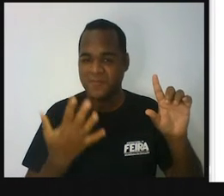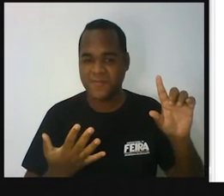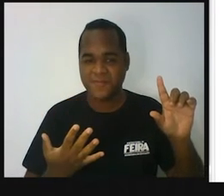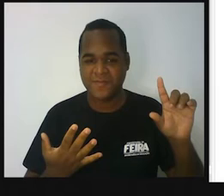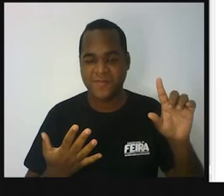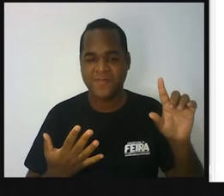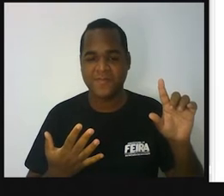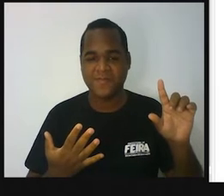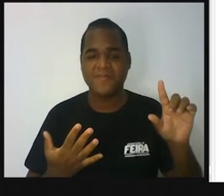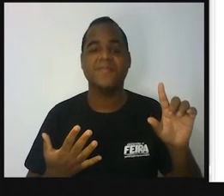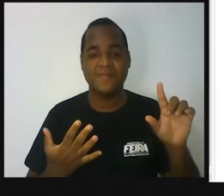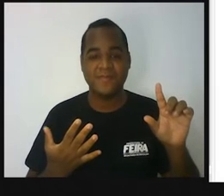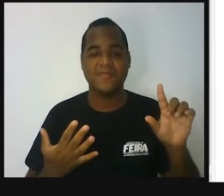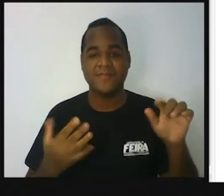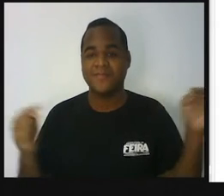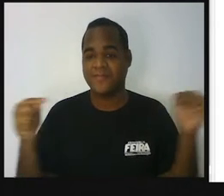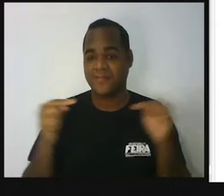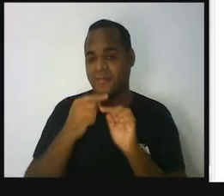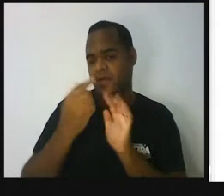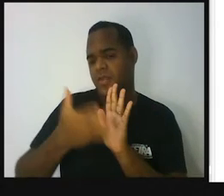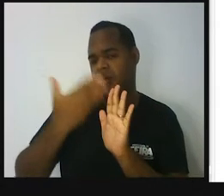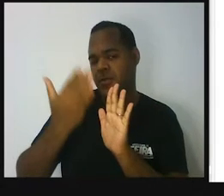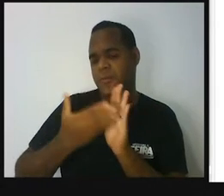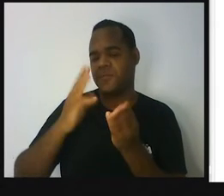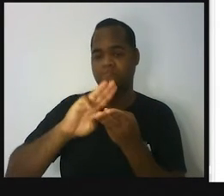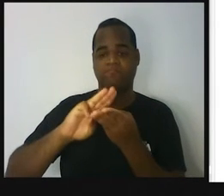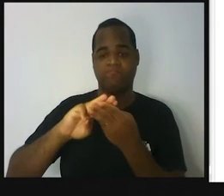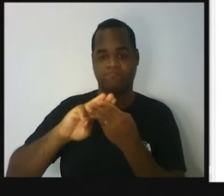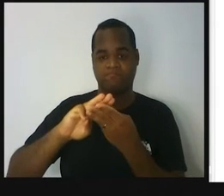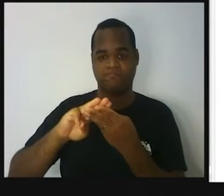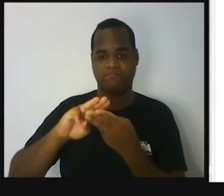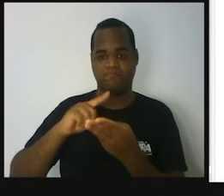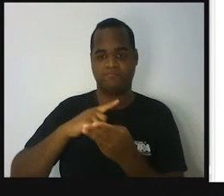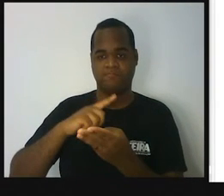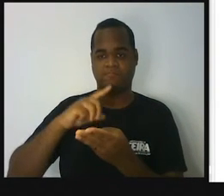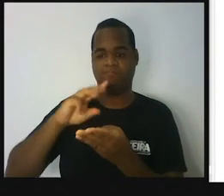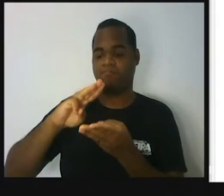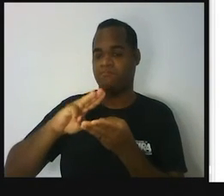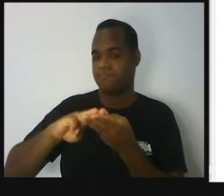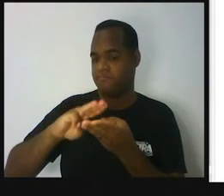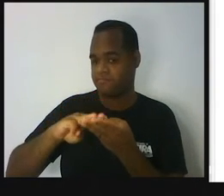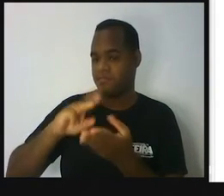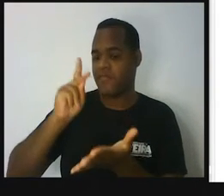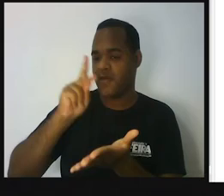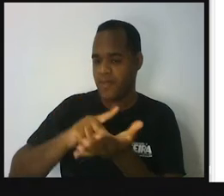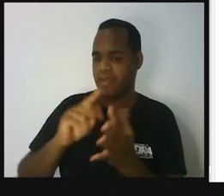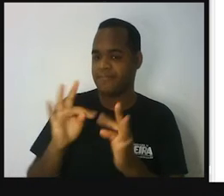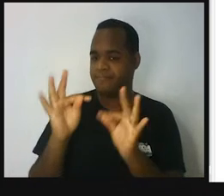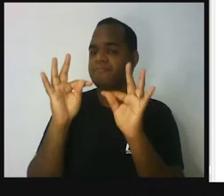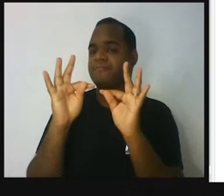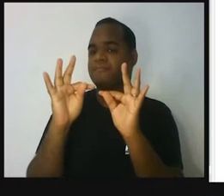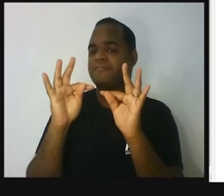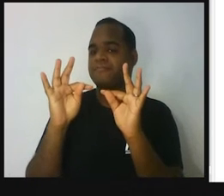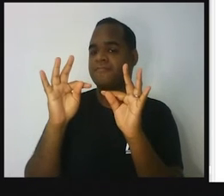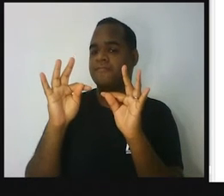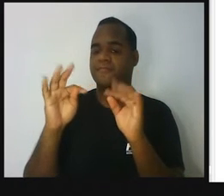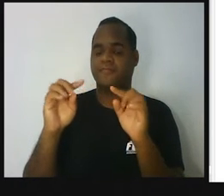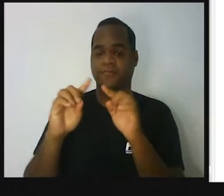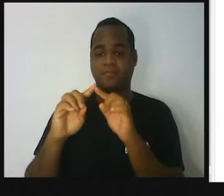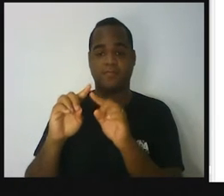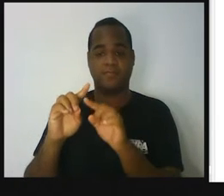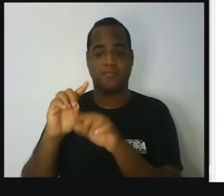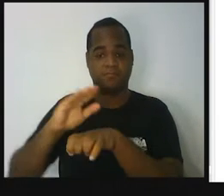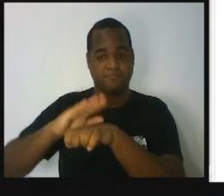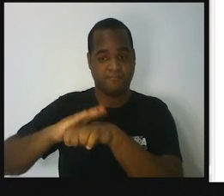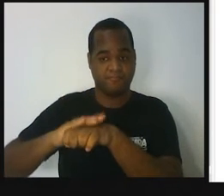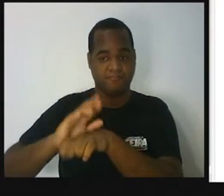está em um livro de matemática, chamado Matemática, Realidade e Tecnologia, da editora